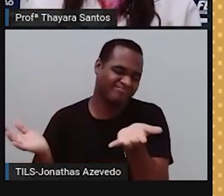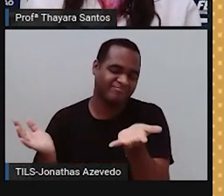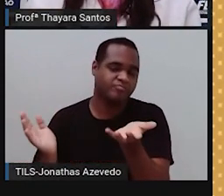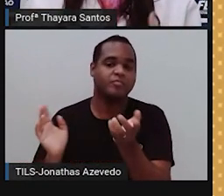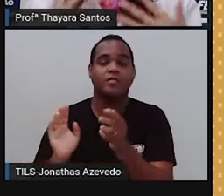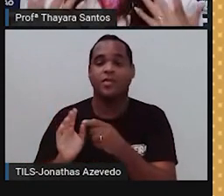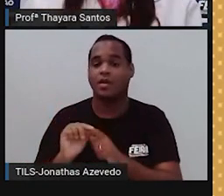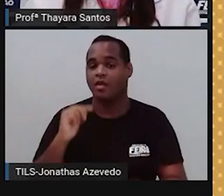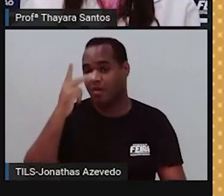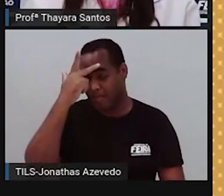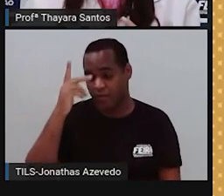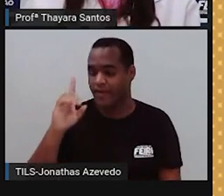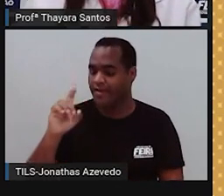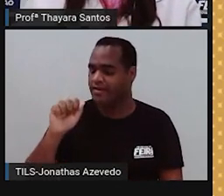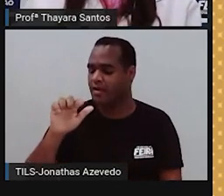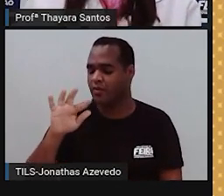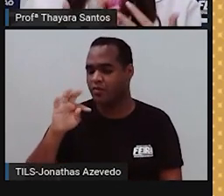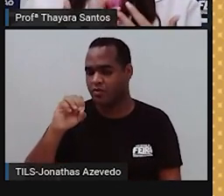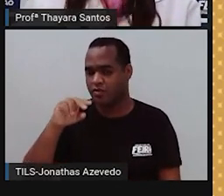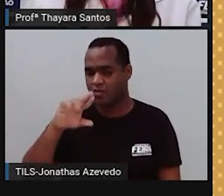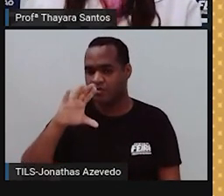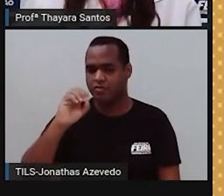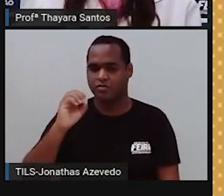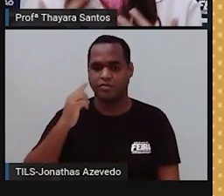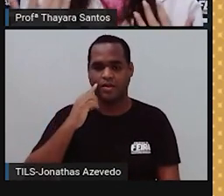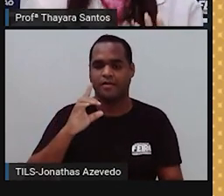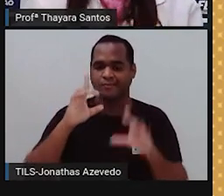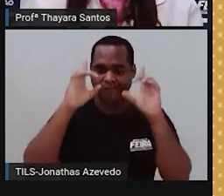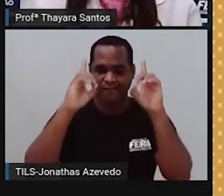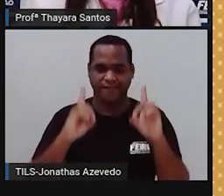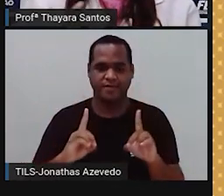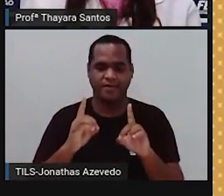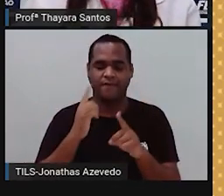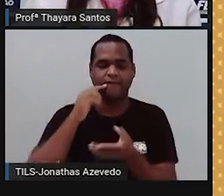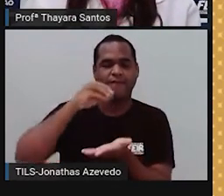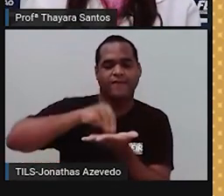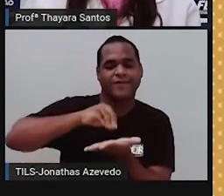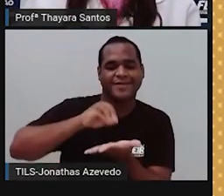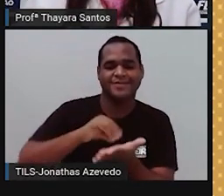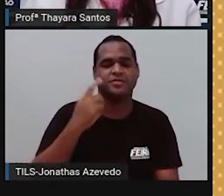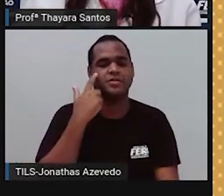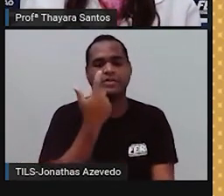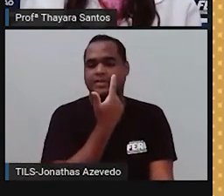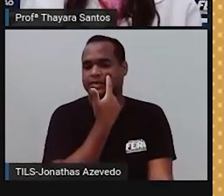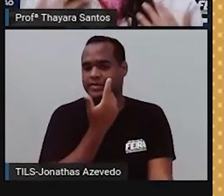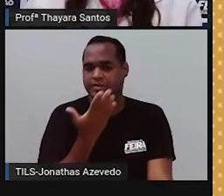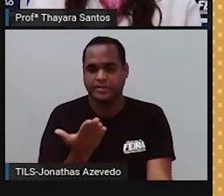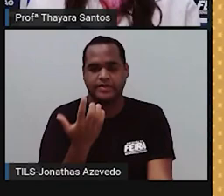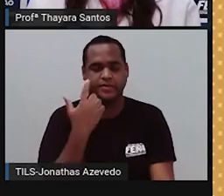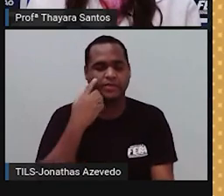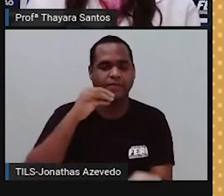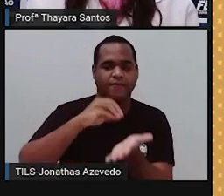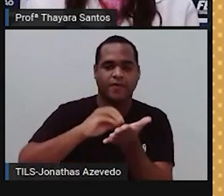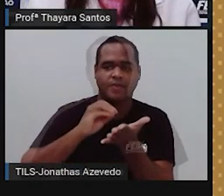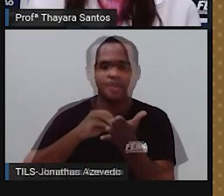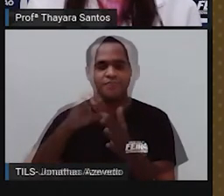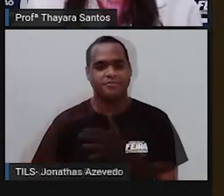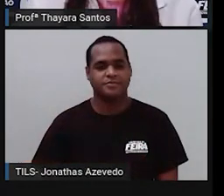quem é daltônico tem uma deficiência nessas células fotorreceptoras que a gente chama de cones.